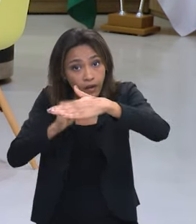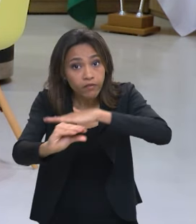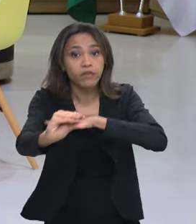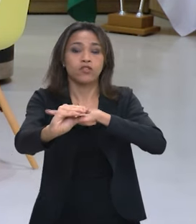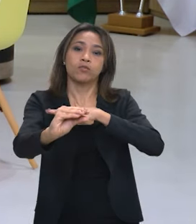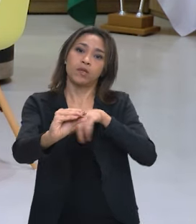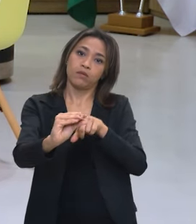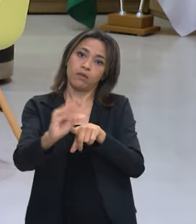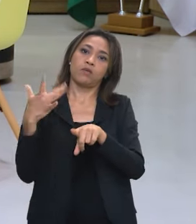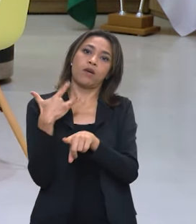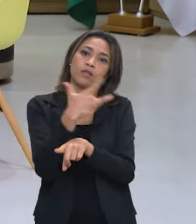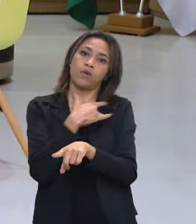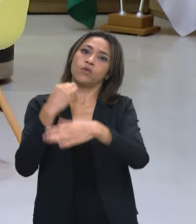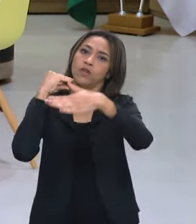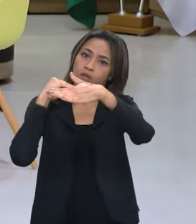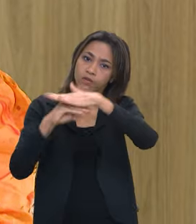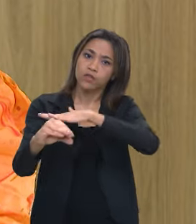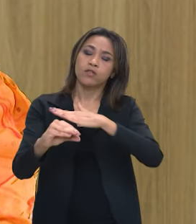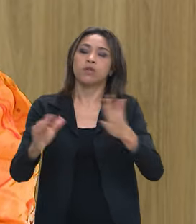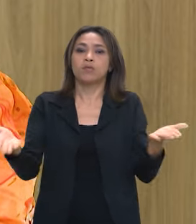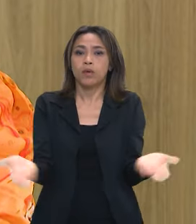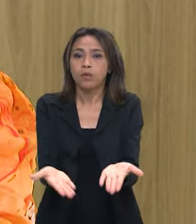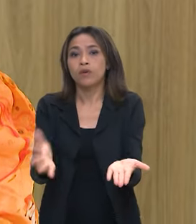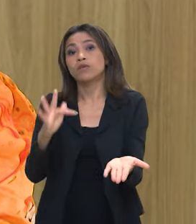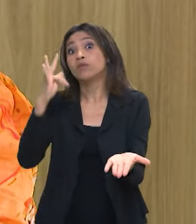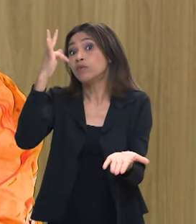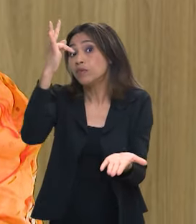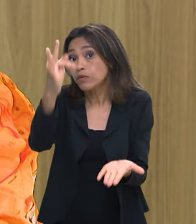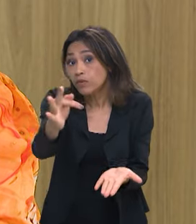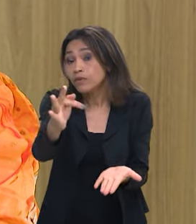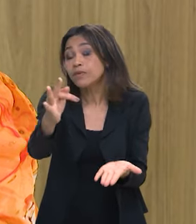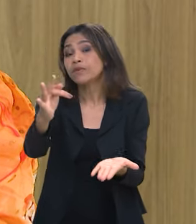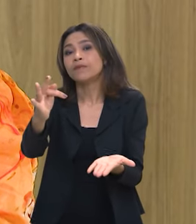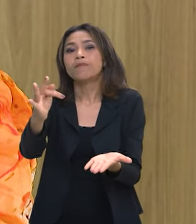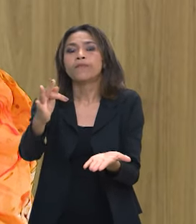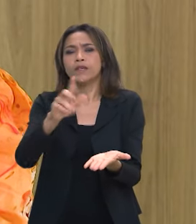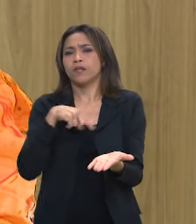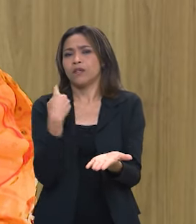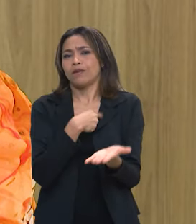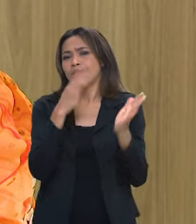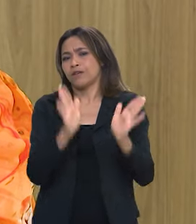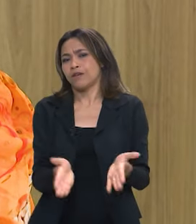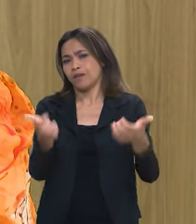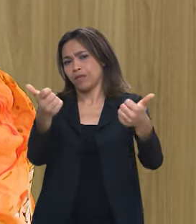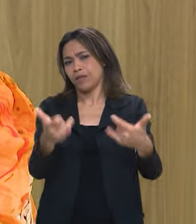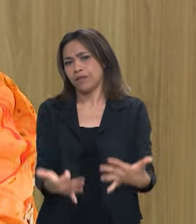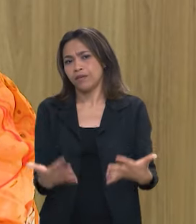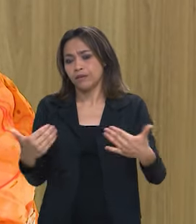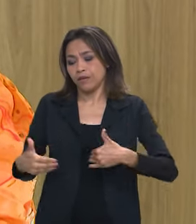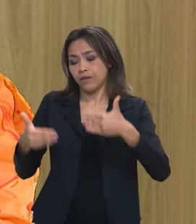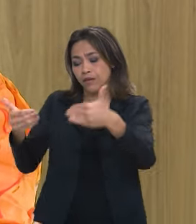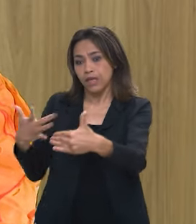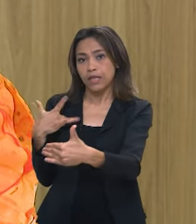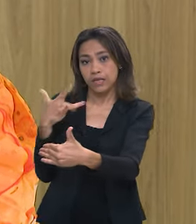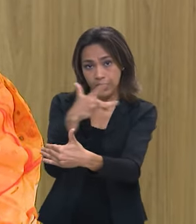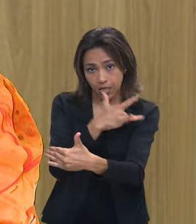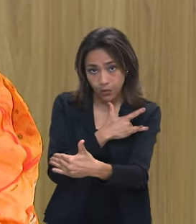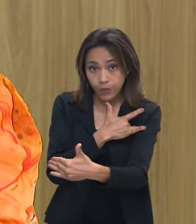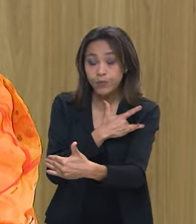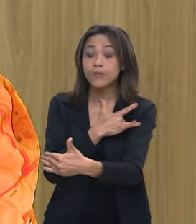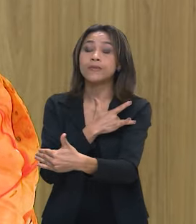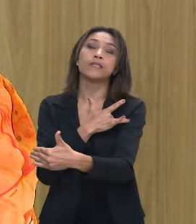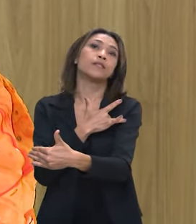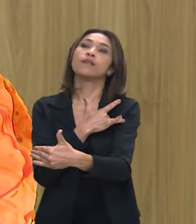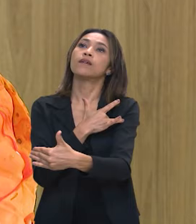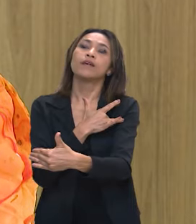certíssimo a saúde é investimento no presente e no futuro e como nós já dissemos o Ministério da